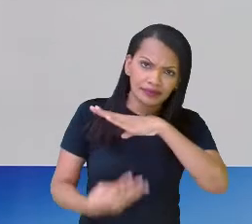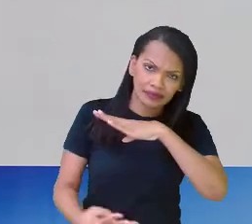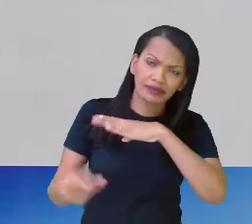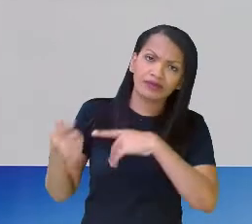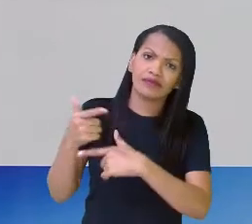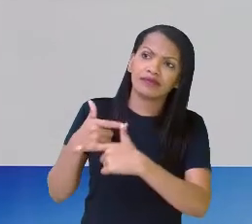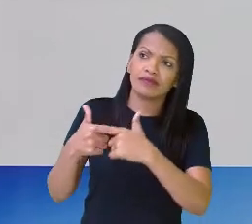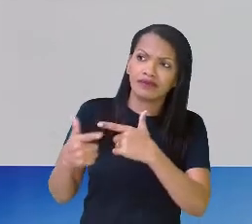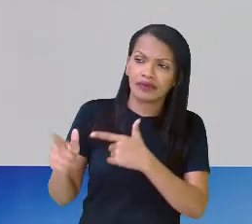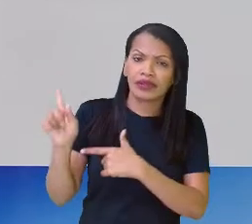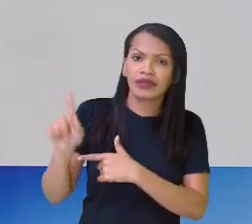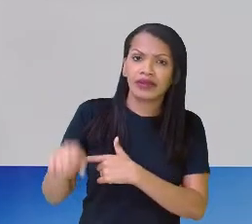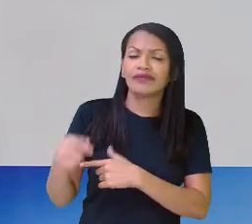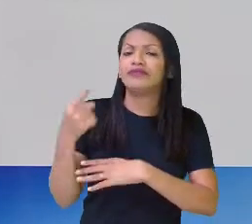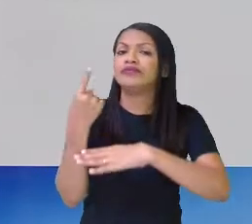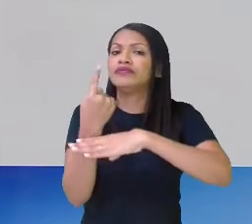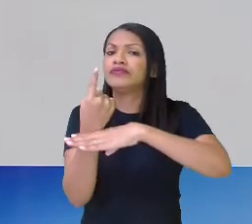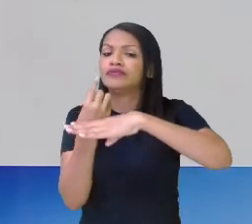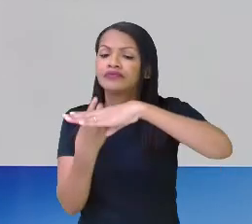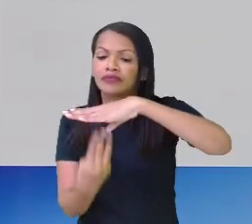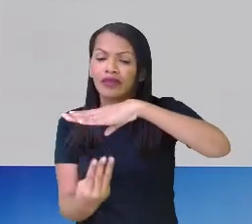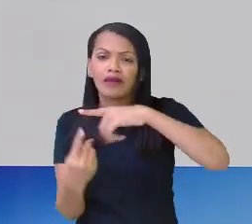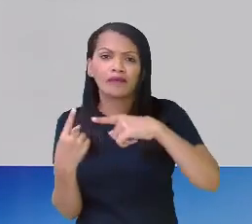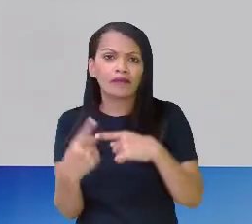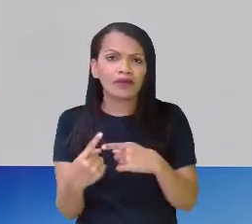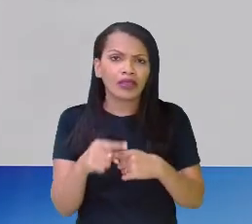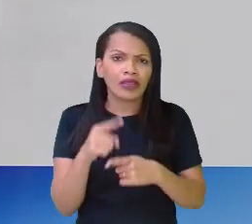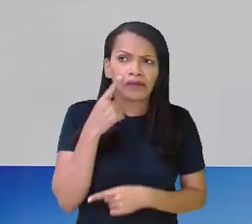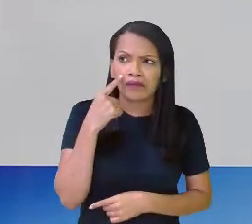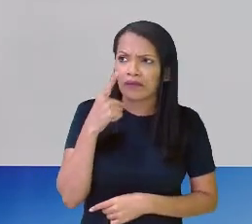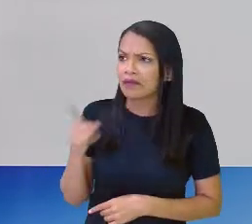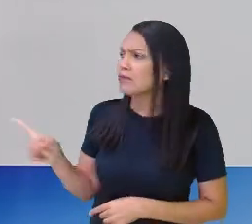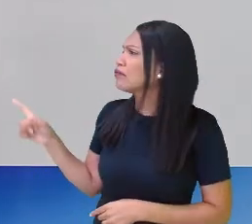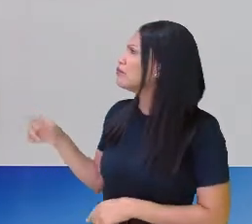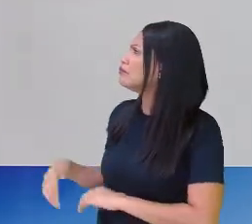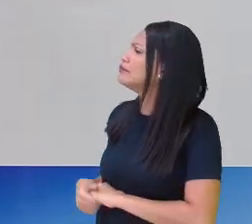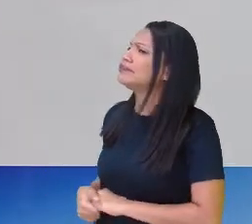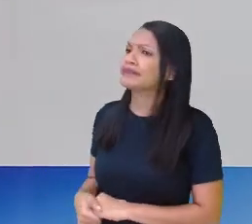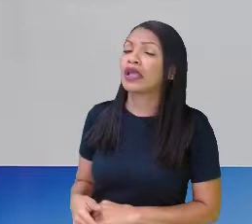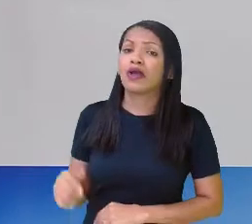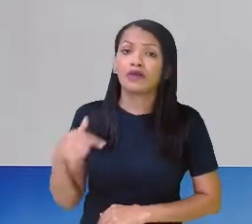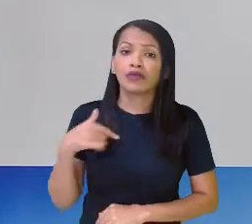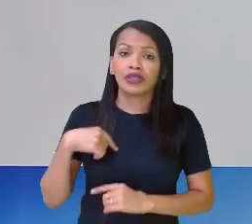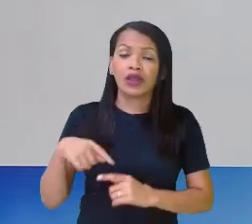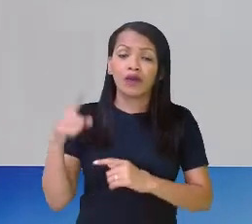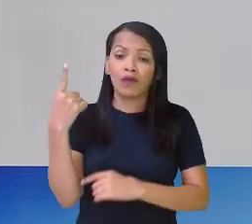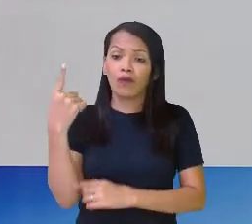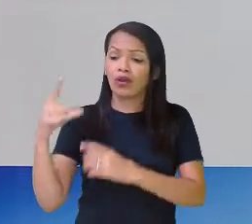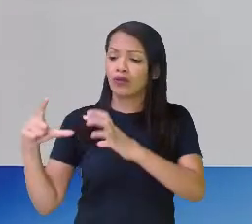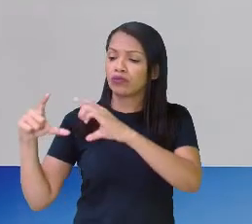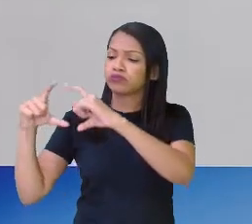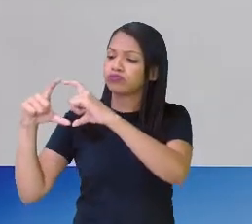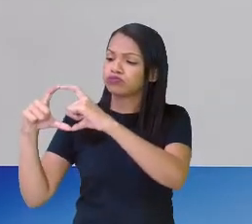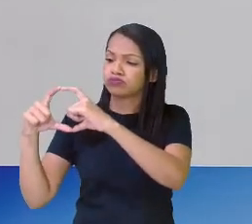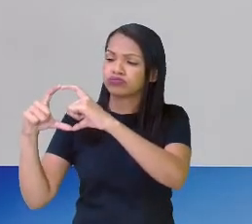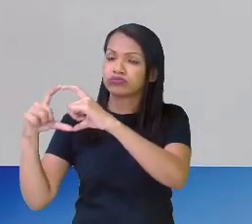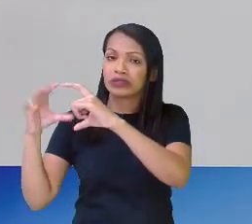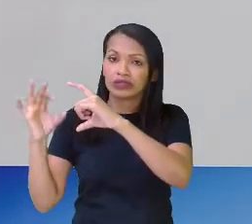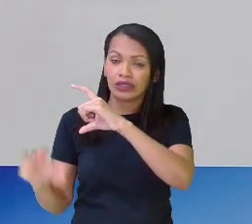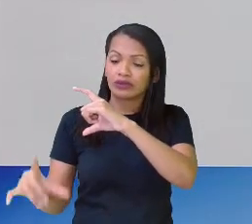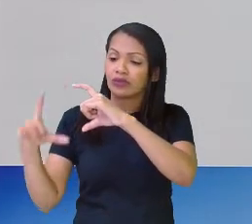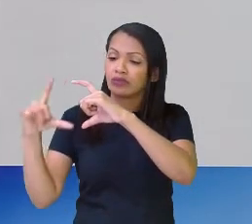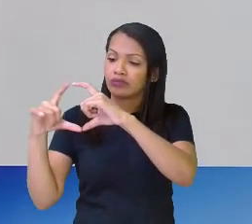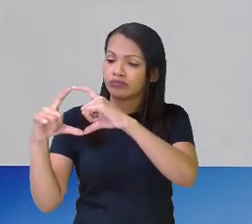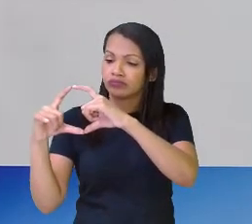dividi, equivale a um terço por motivos claros. Eu dividi o meu inteiro em três partes. E